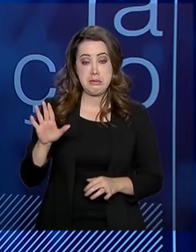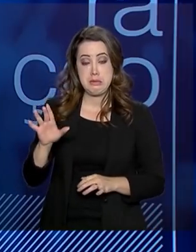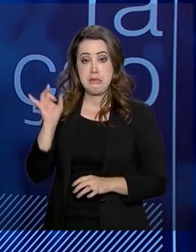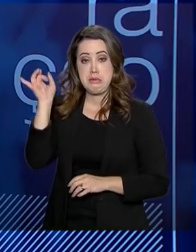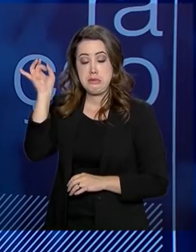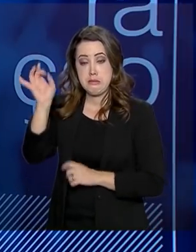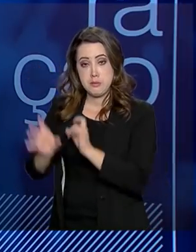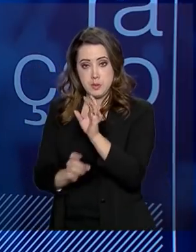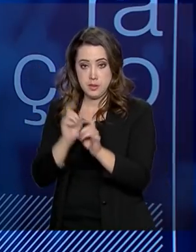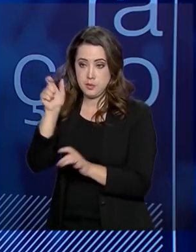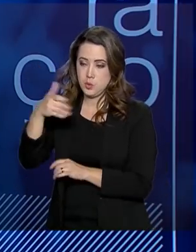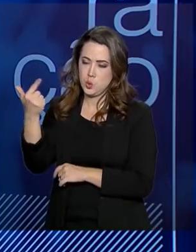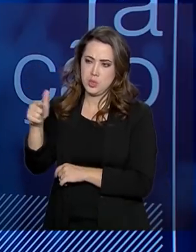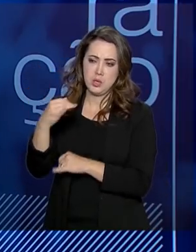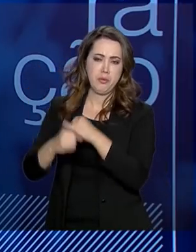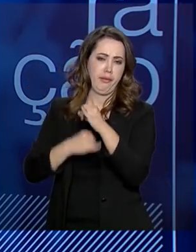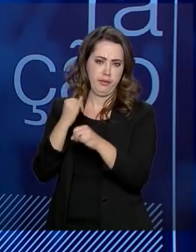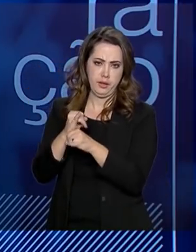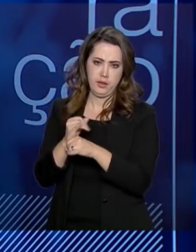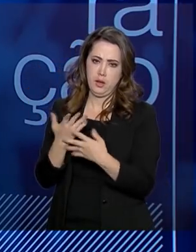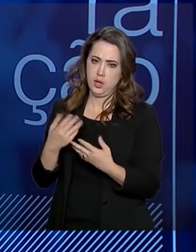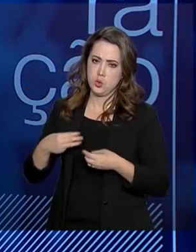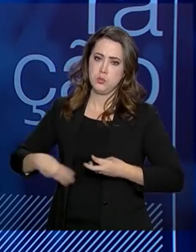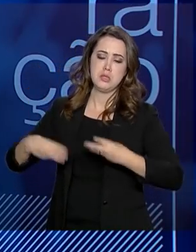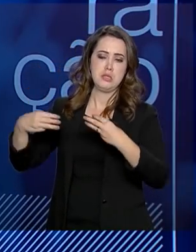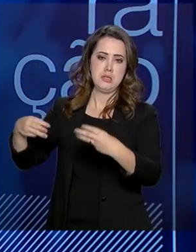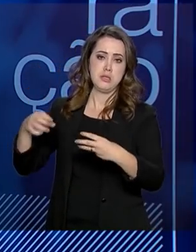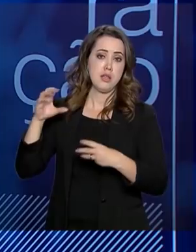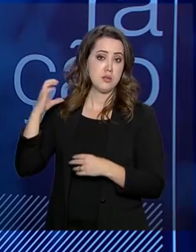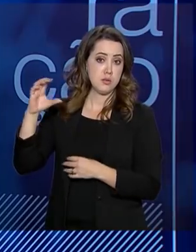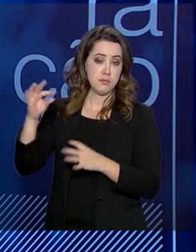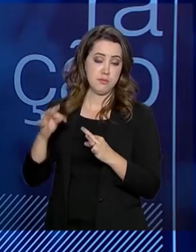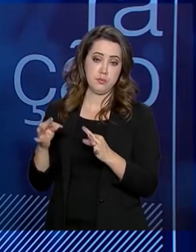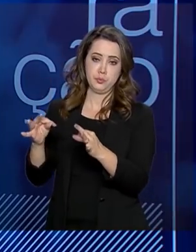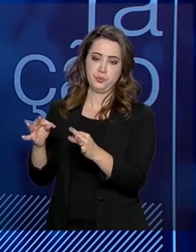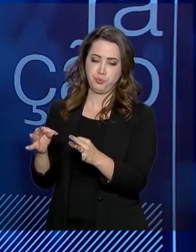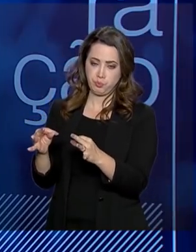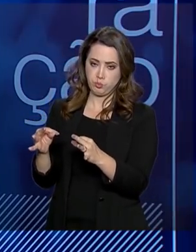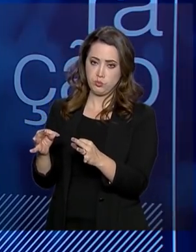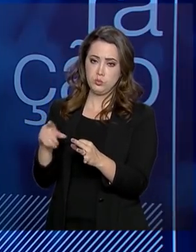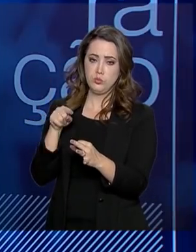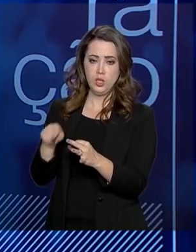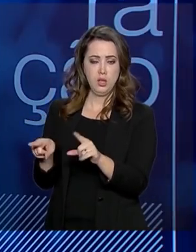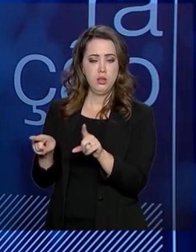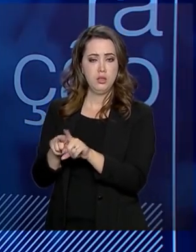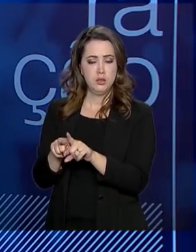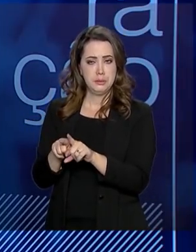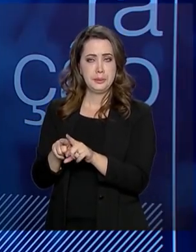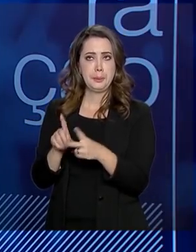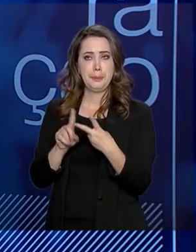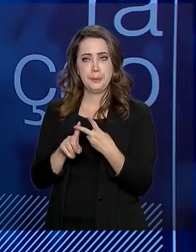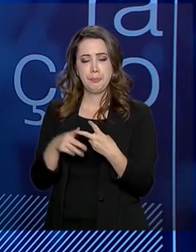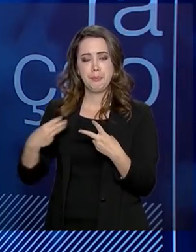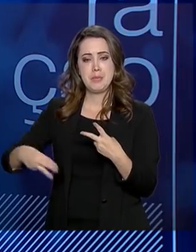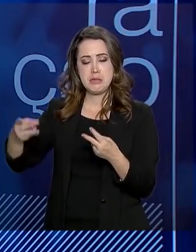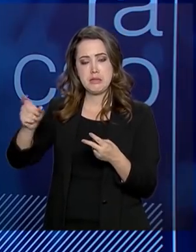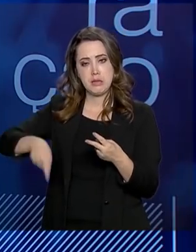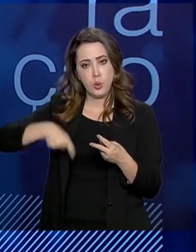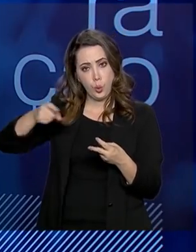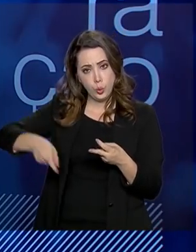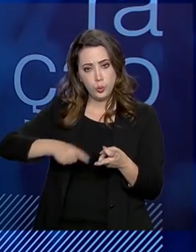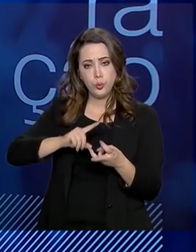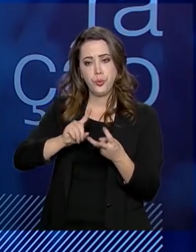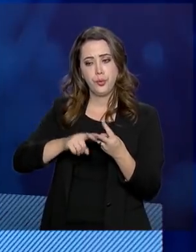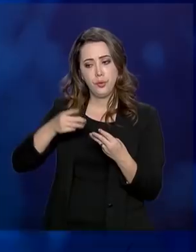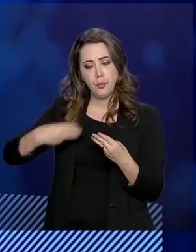não estão com acesso à internet, o Ministério de Ciência e Tecnologia, da Ciência e Tecnologia, Inovação e Comunicações, o Ministério da Agricultura, o Ministério da